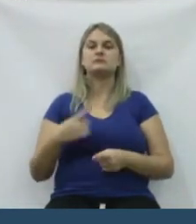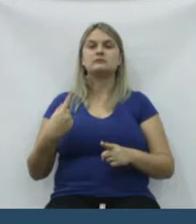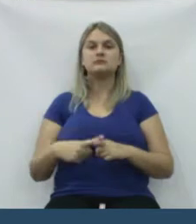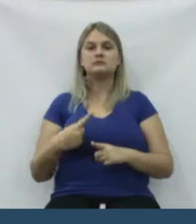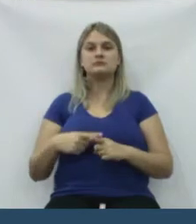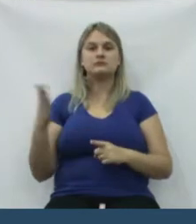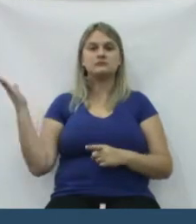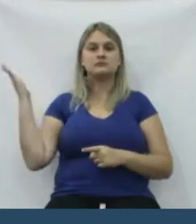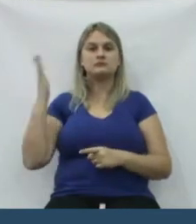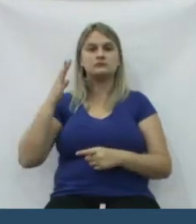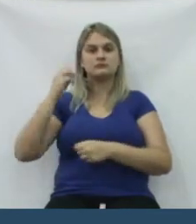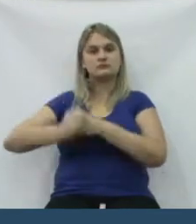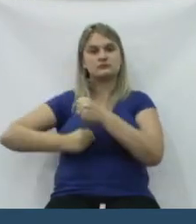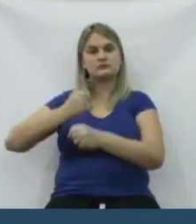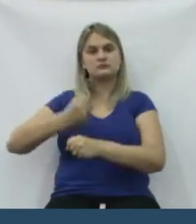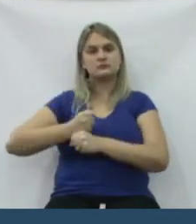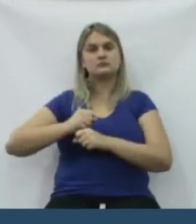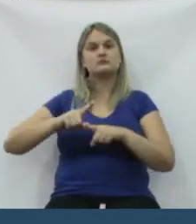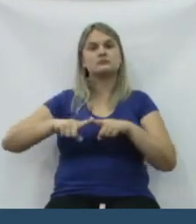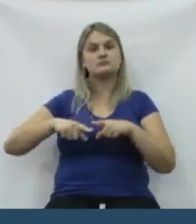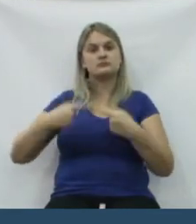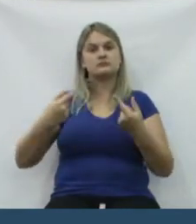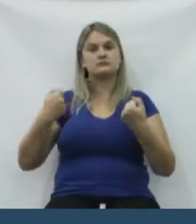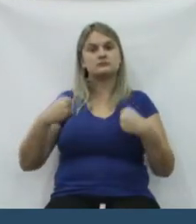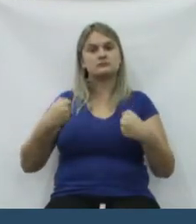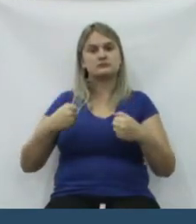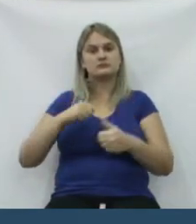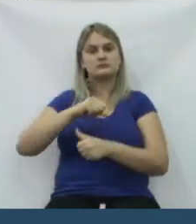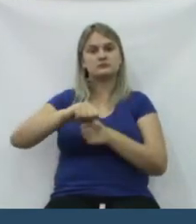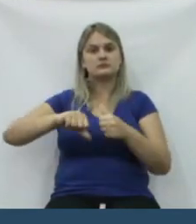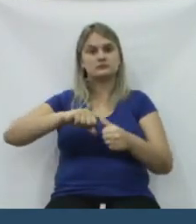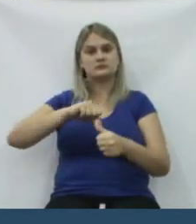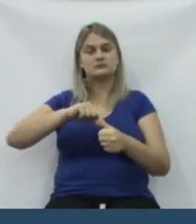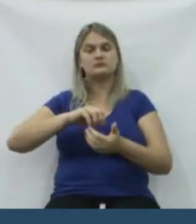Por quê? Porque vem de erros e outros, mas tem que mudar.